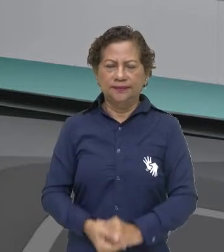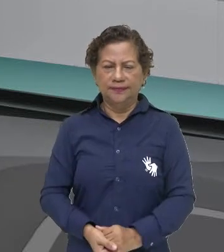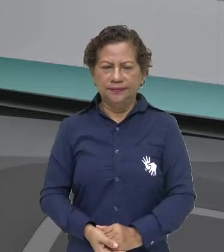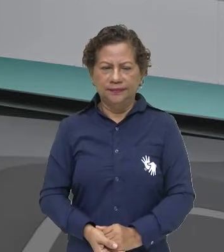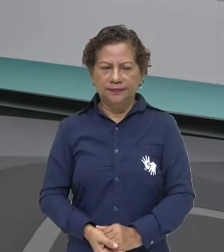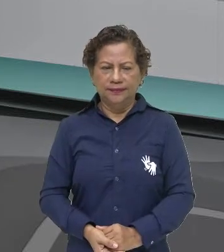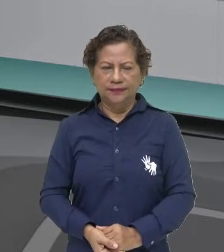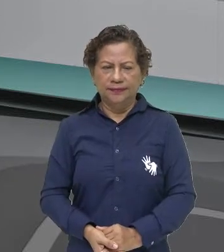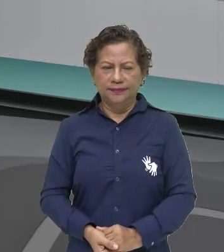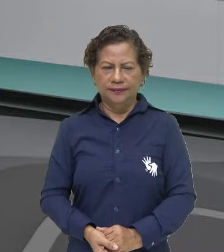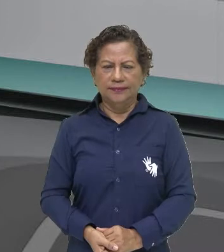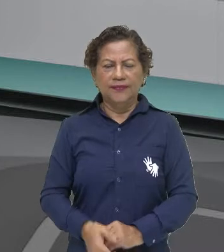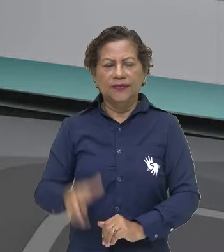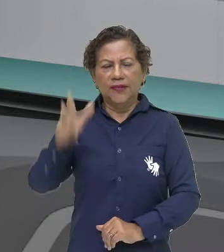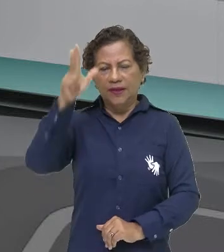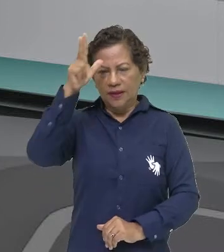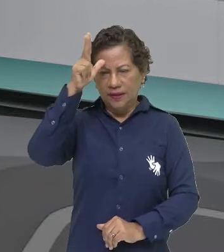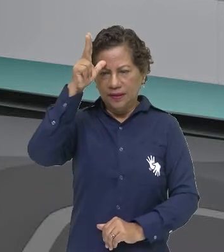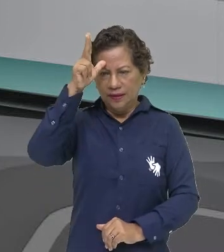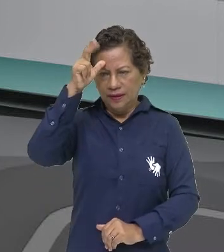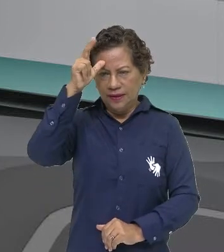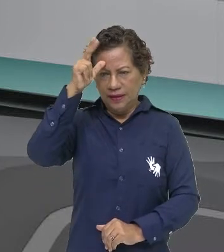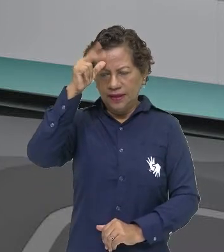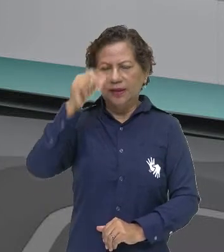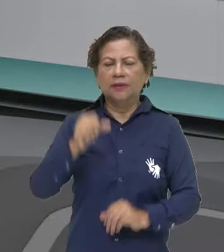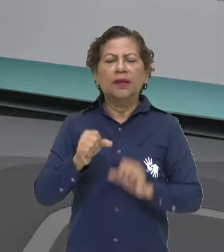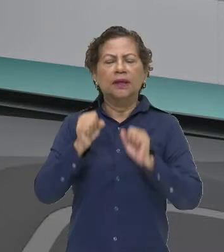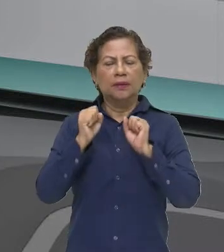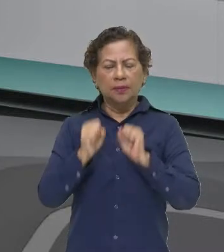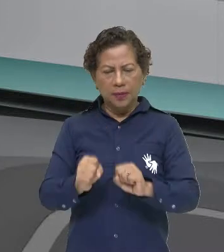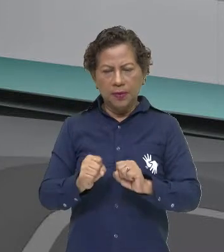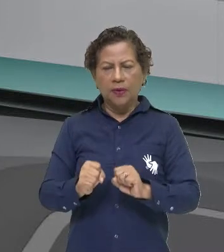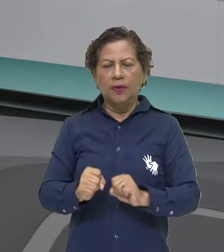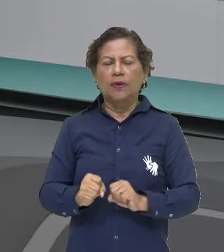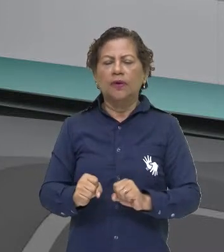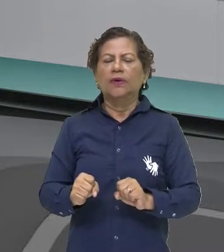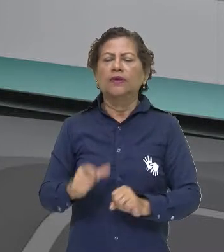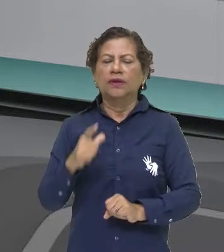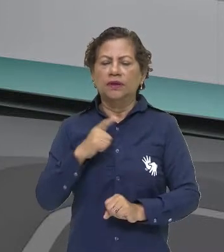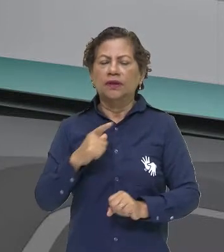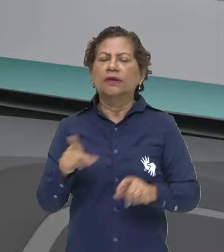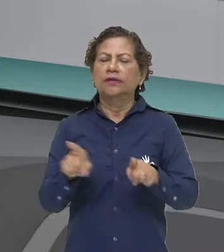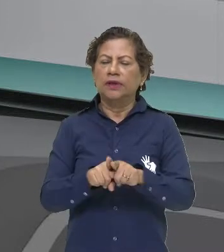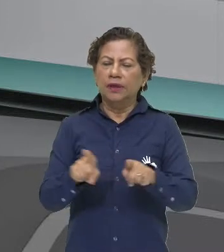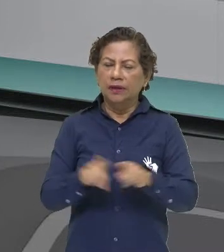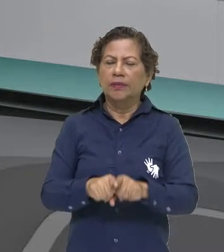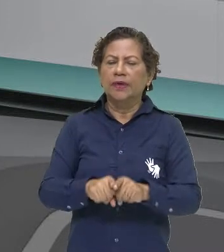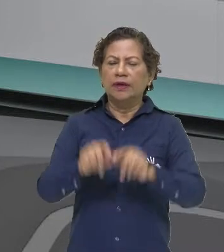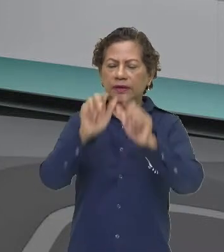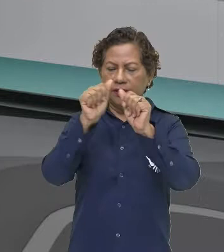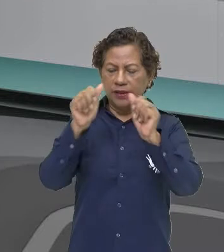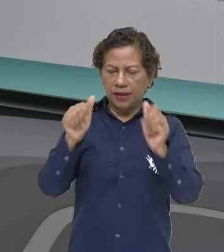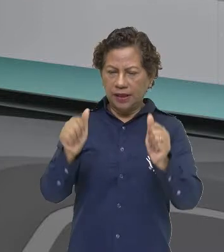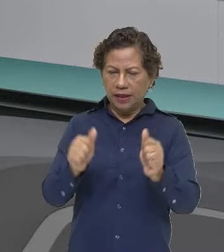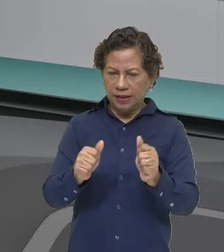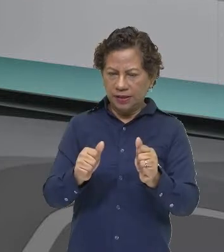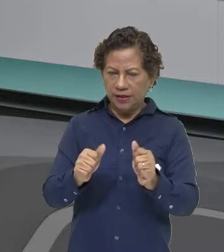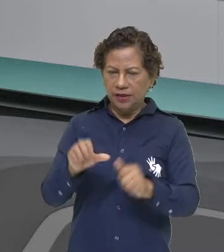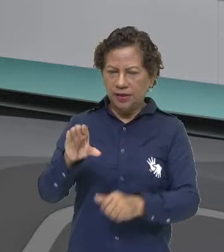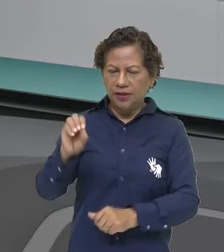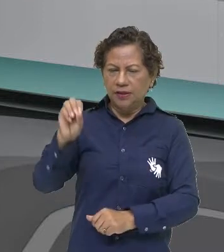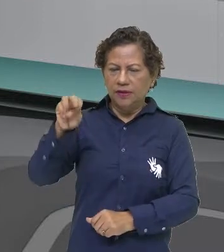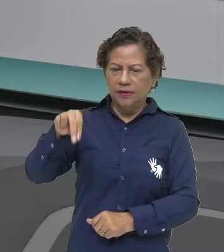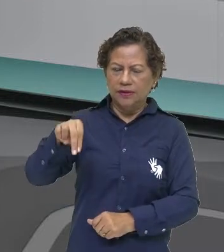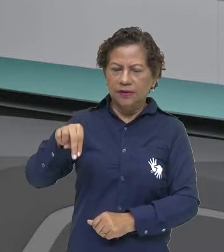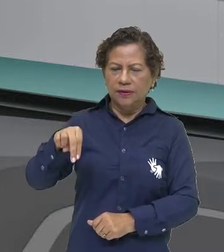Sim, o dadaísmo, voltando um pouquinho, ela pode ser chamada também de arte conceitual. Tá bom? Então, alguns